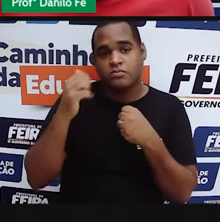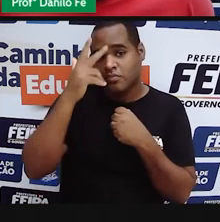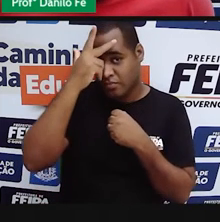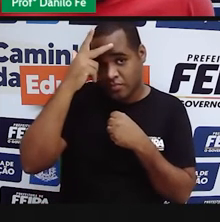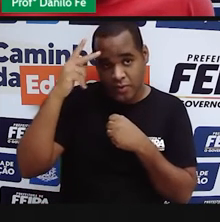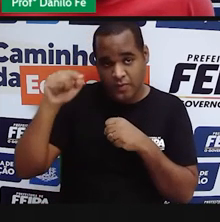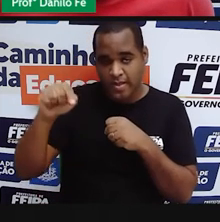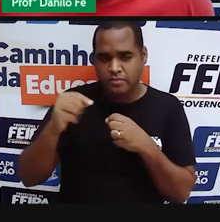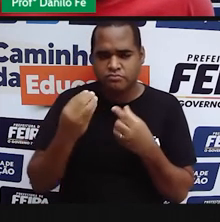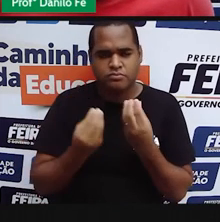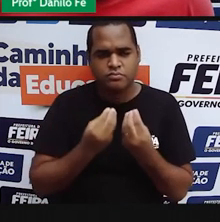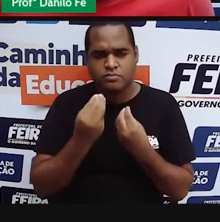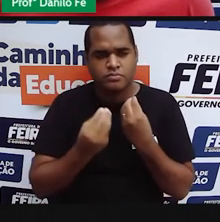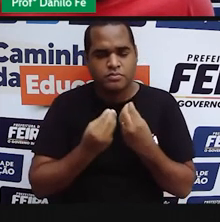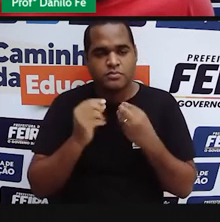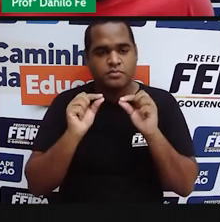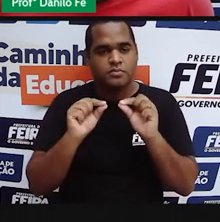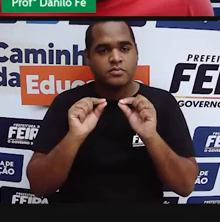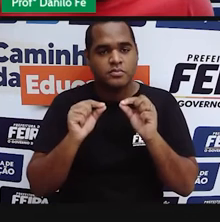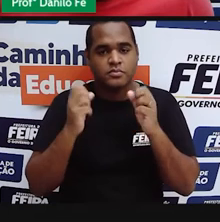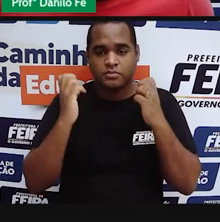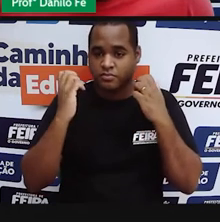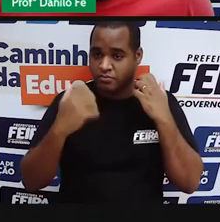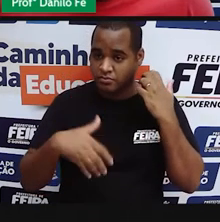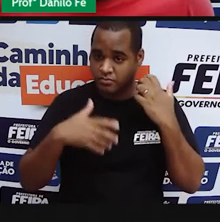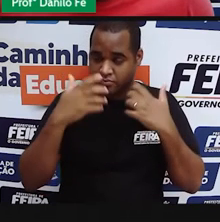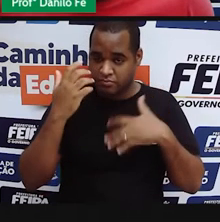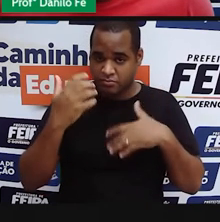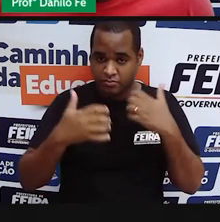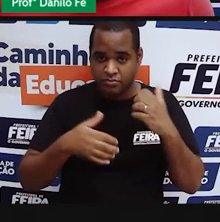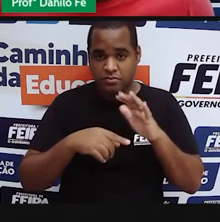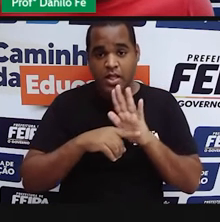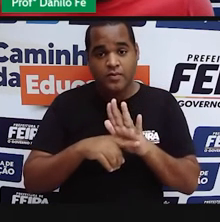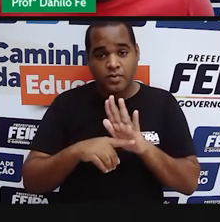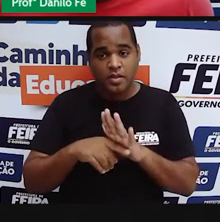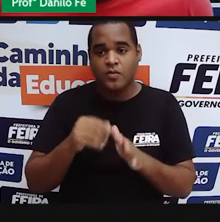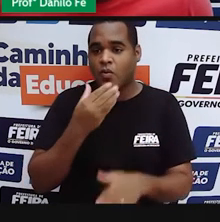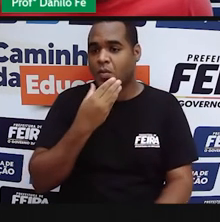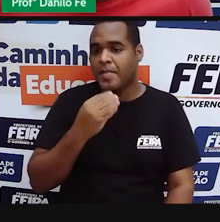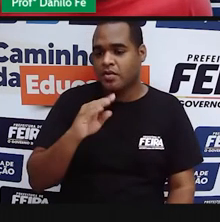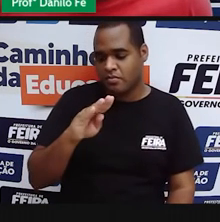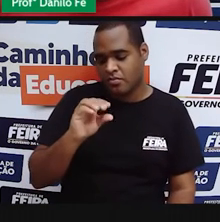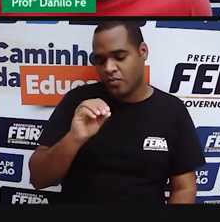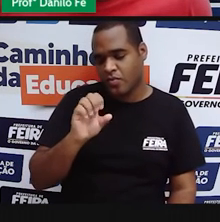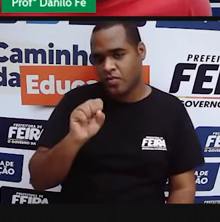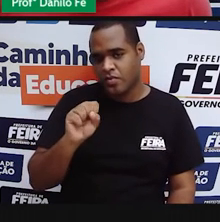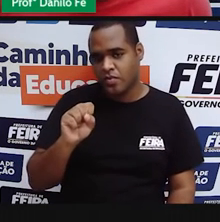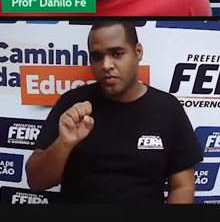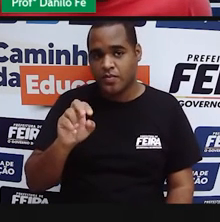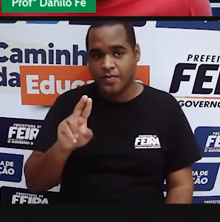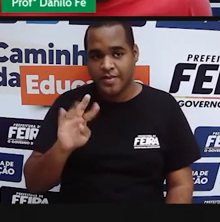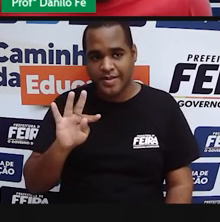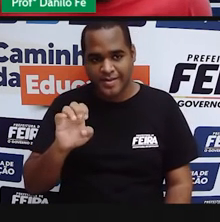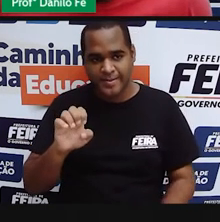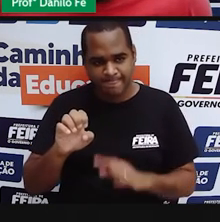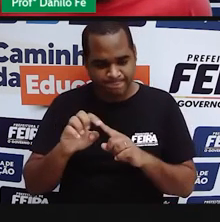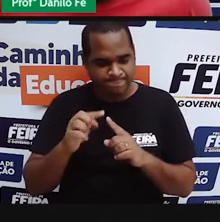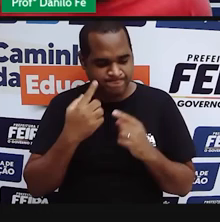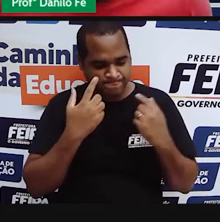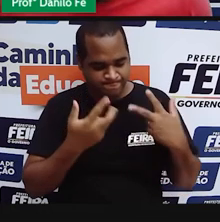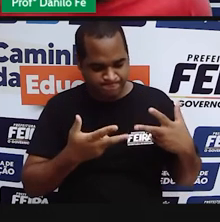a pessoa que assumiu esse Estado devia se legitimar em algum lugar. Boussouet buscava na